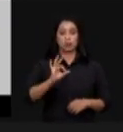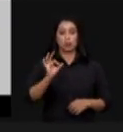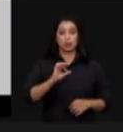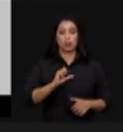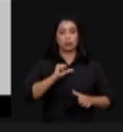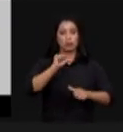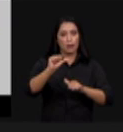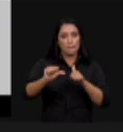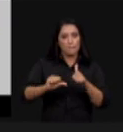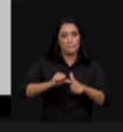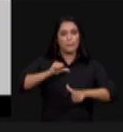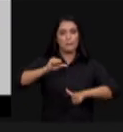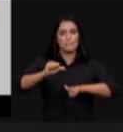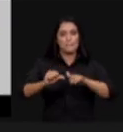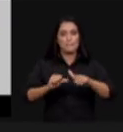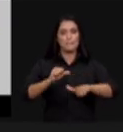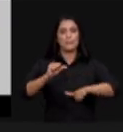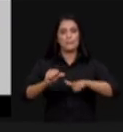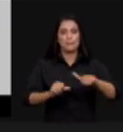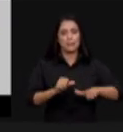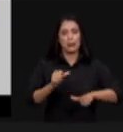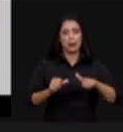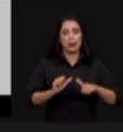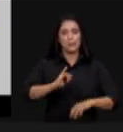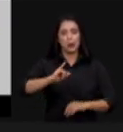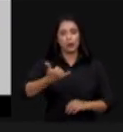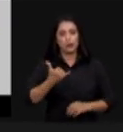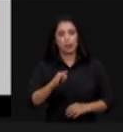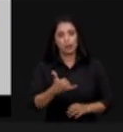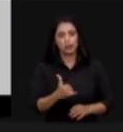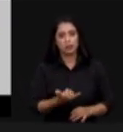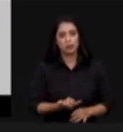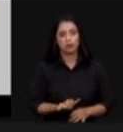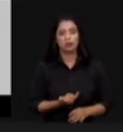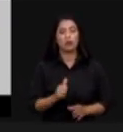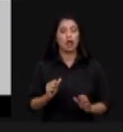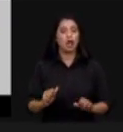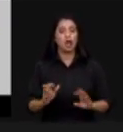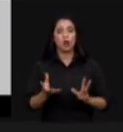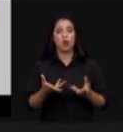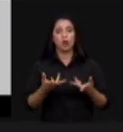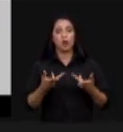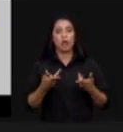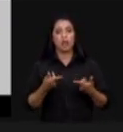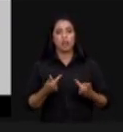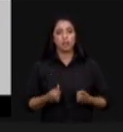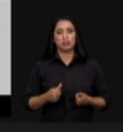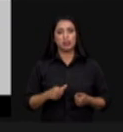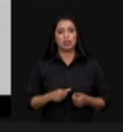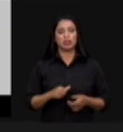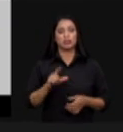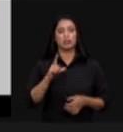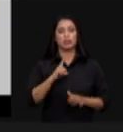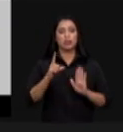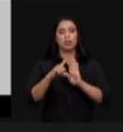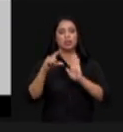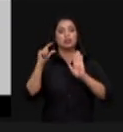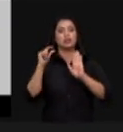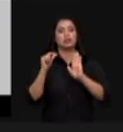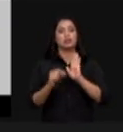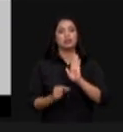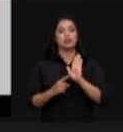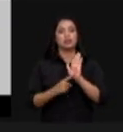então nós temos já no que toca a qualidade da nossa matriz um perfil que é um perfil que se destaca